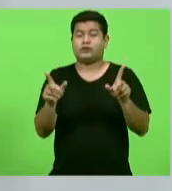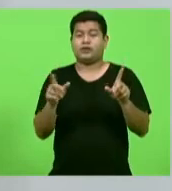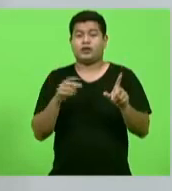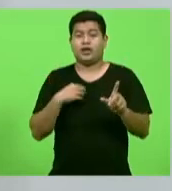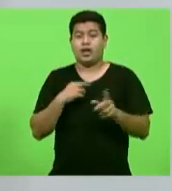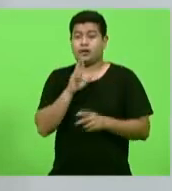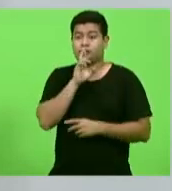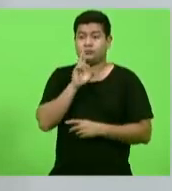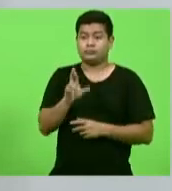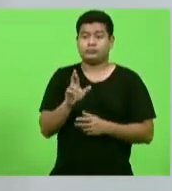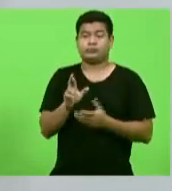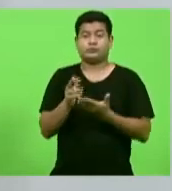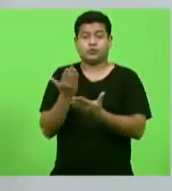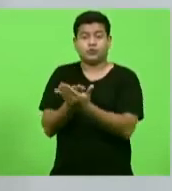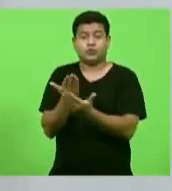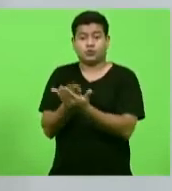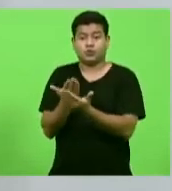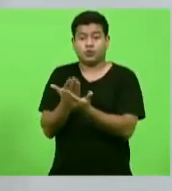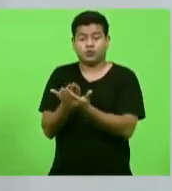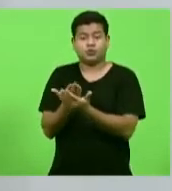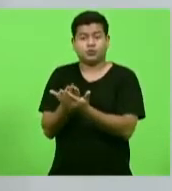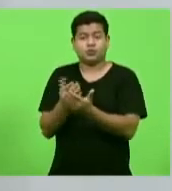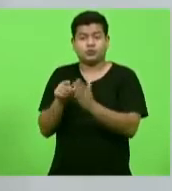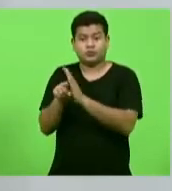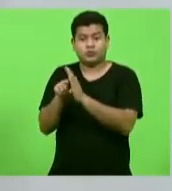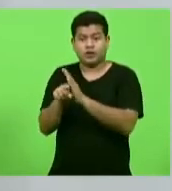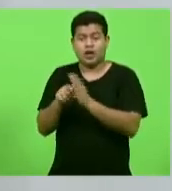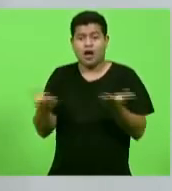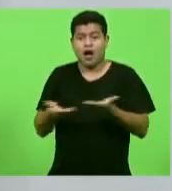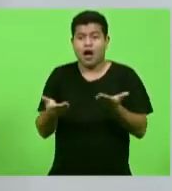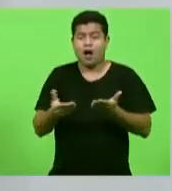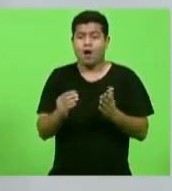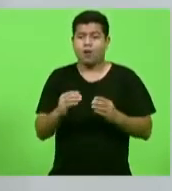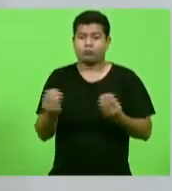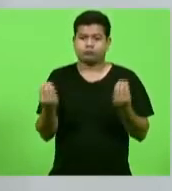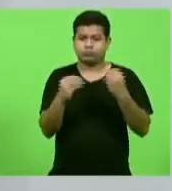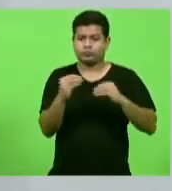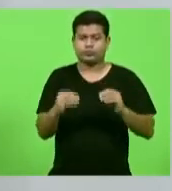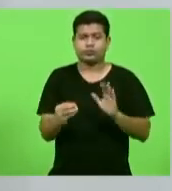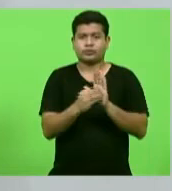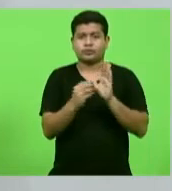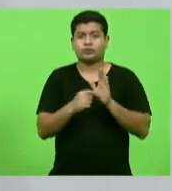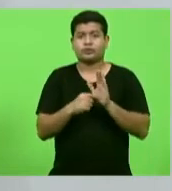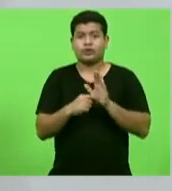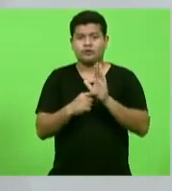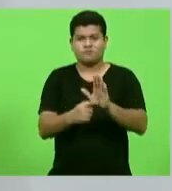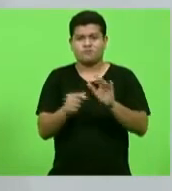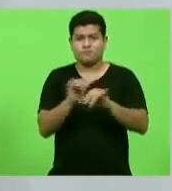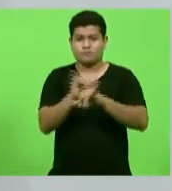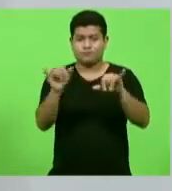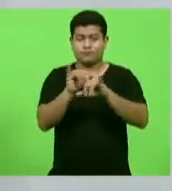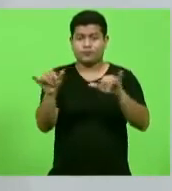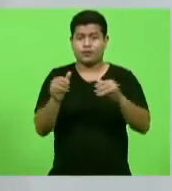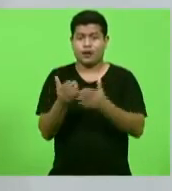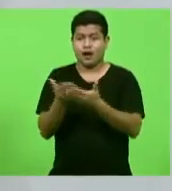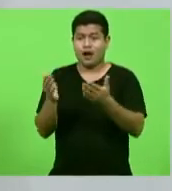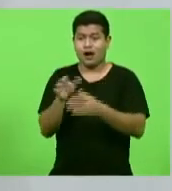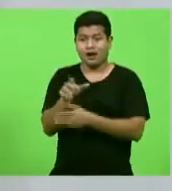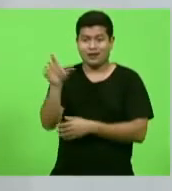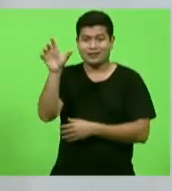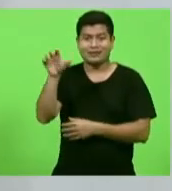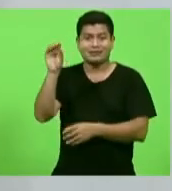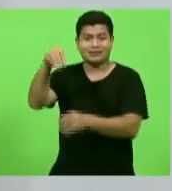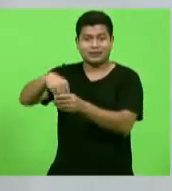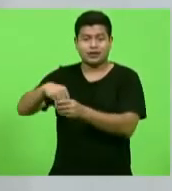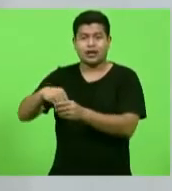através de estudos realizados e publicados nos últimos meses. Além da desregulação do